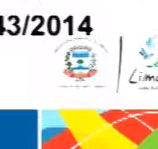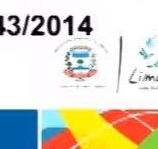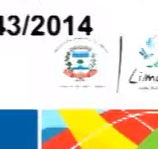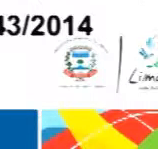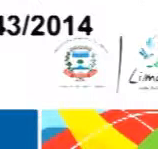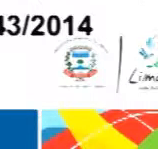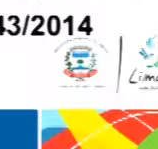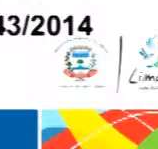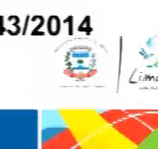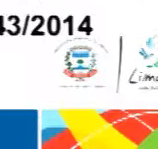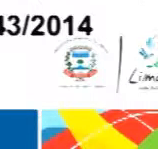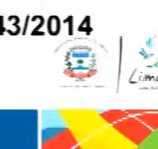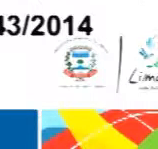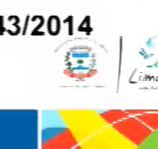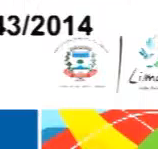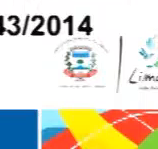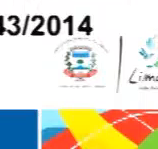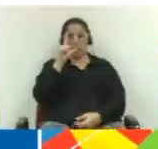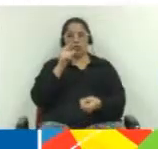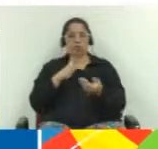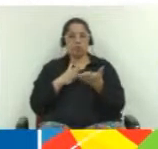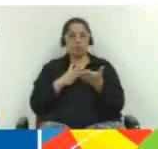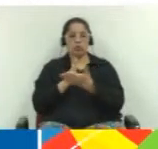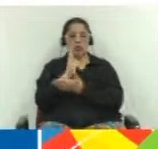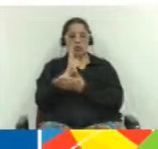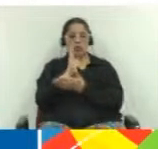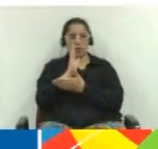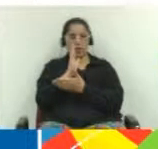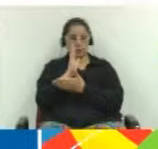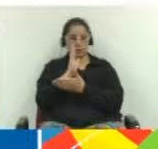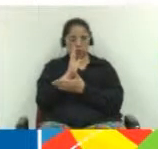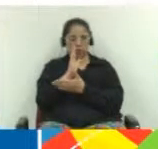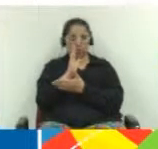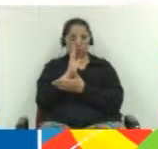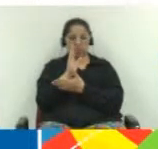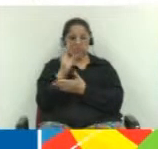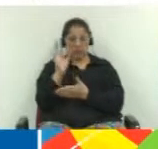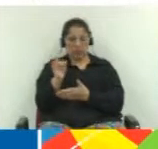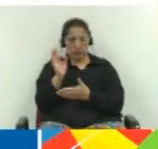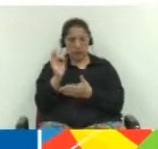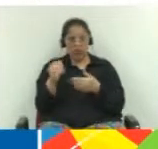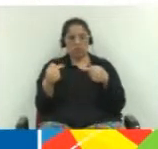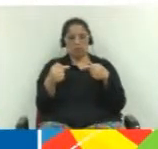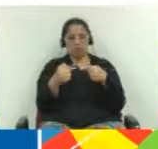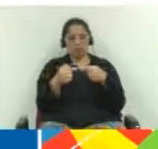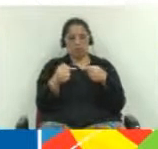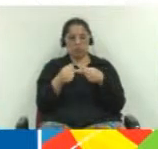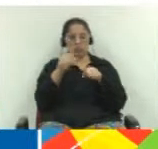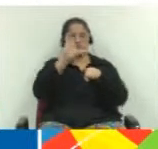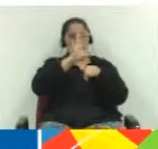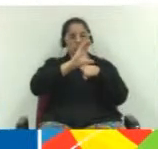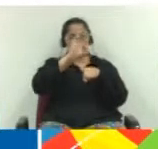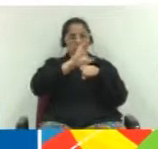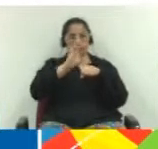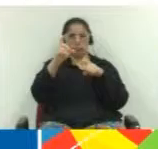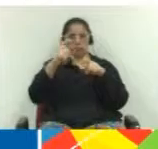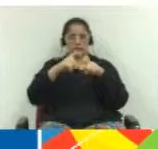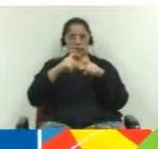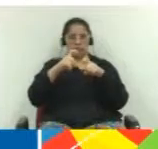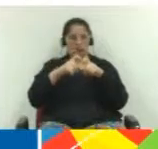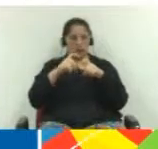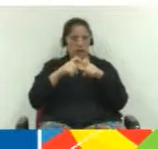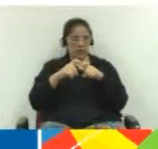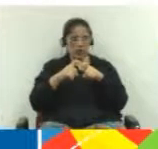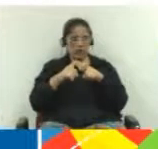da Secretaria de Ensino Superior do MEC, 543 Limeira foi aprovada. Ou seja, a